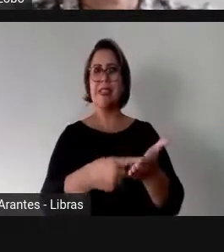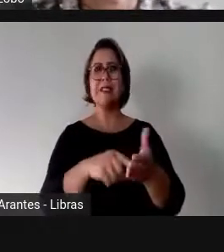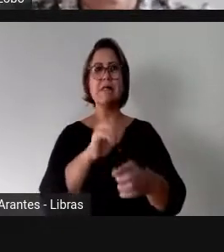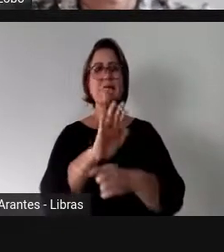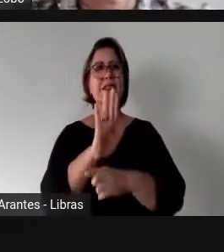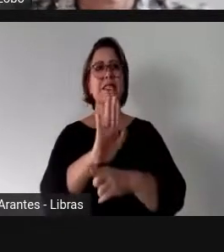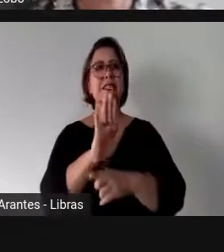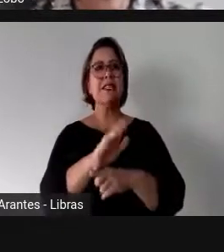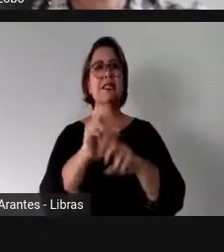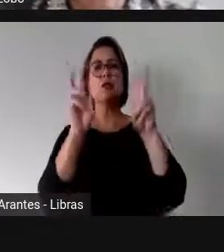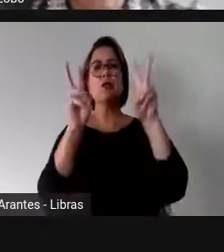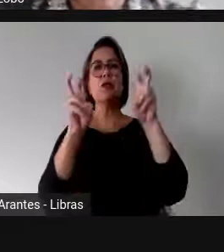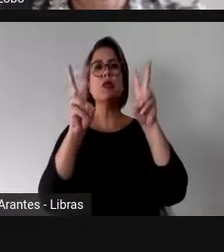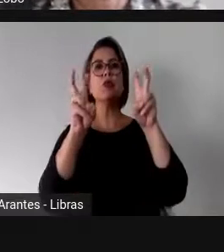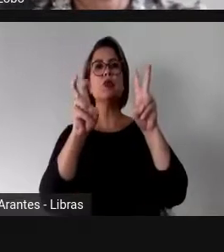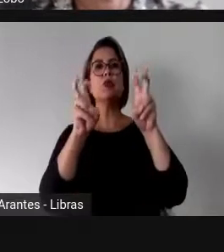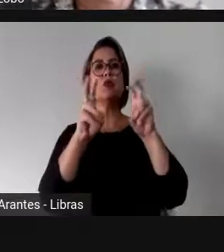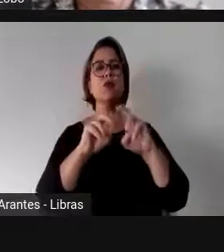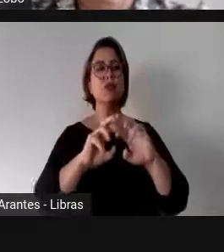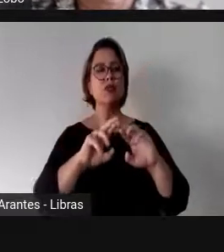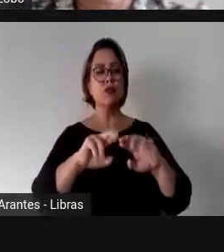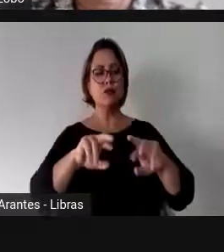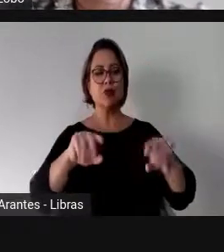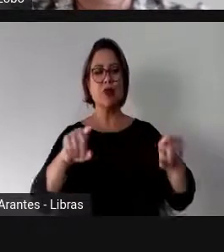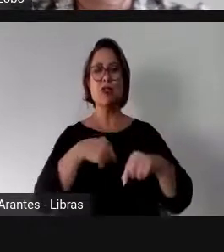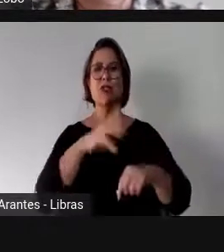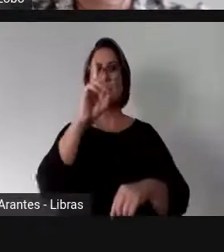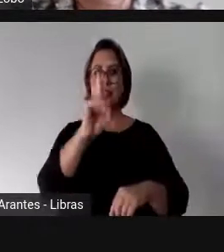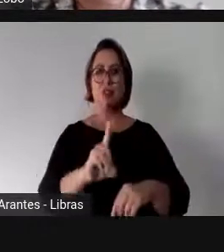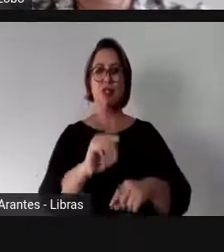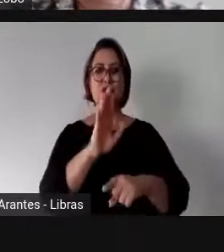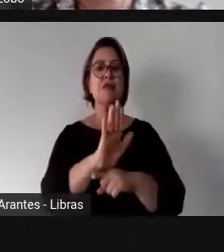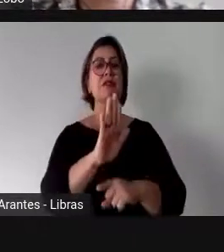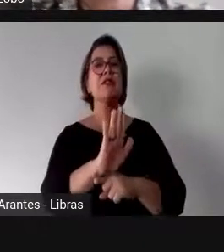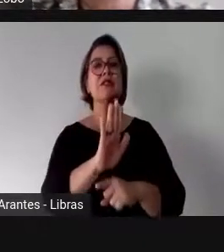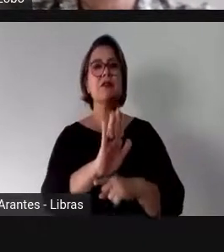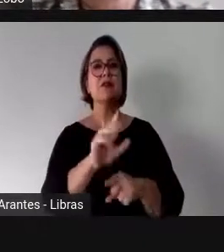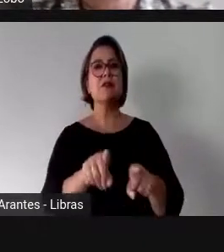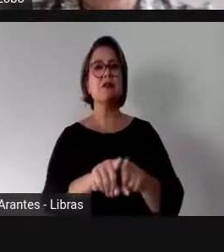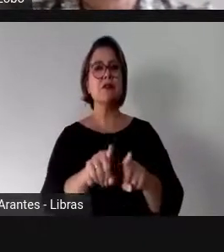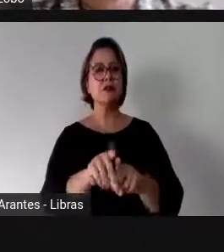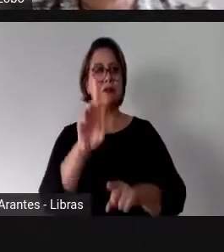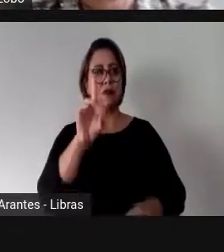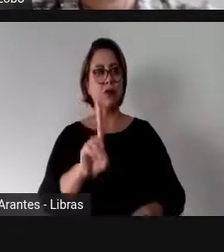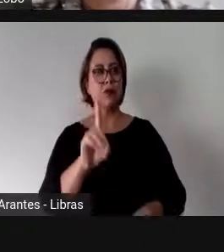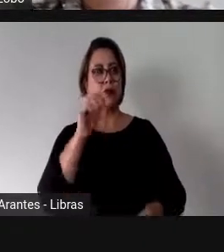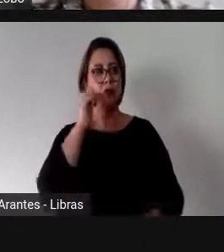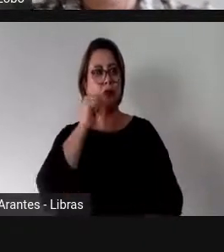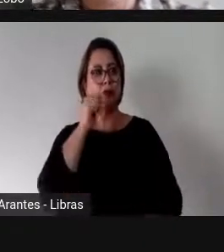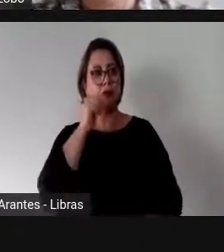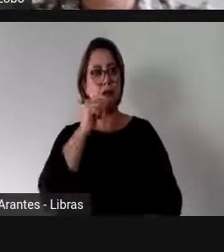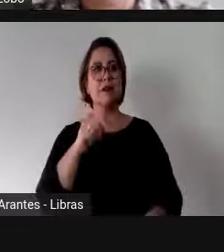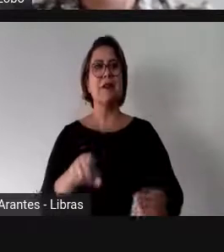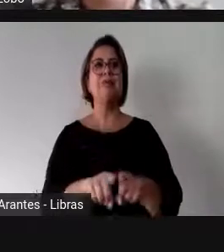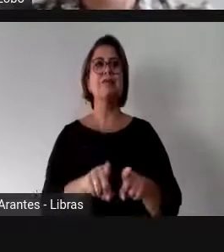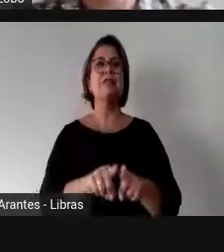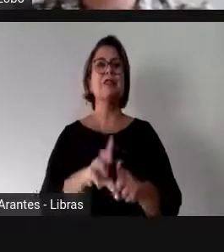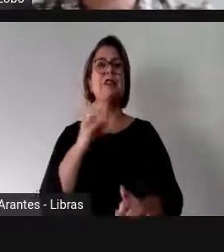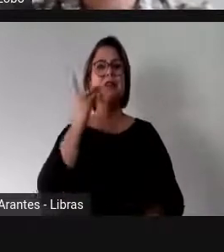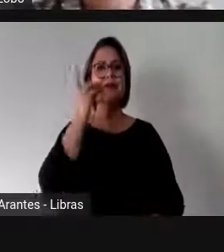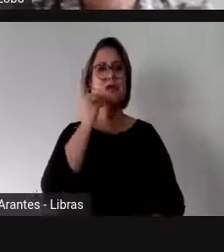comissão de defesa dos direitos da mulher. É uma comissão permanente formada de deputados e que tem